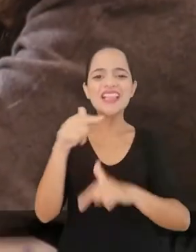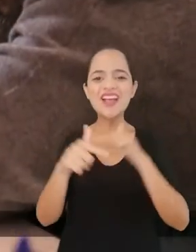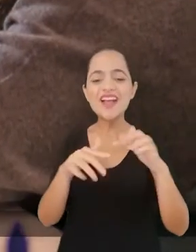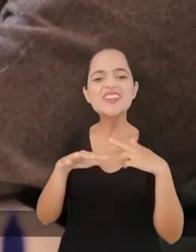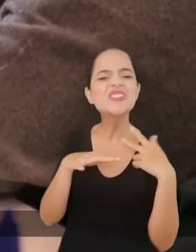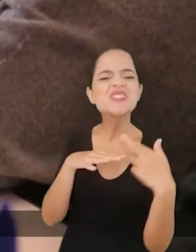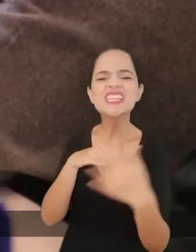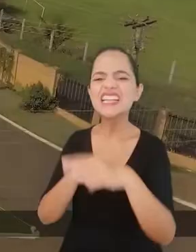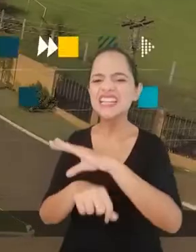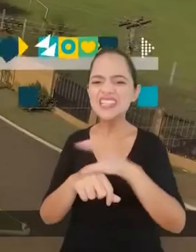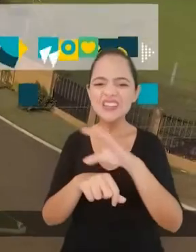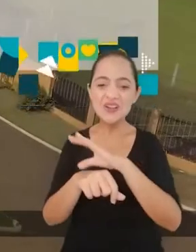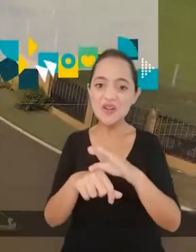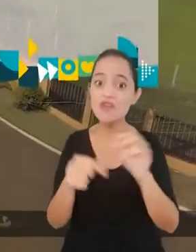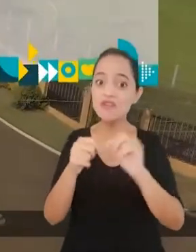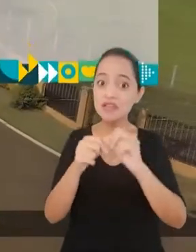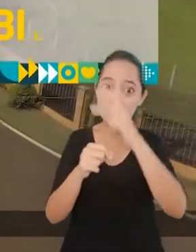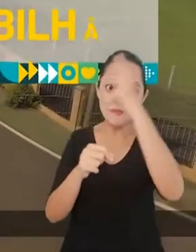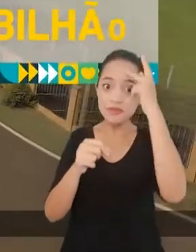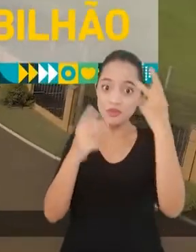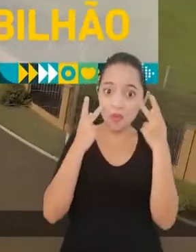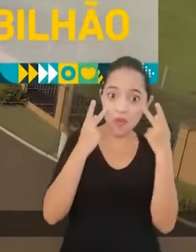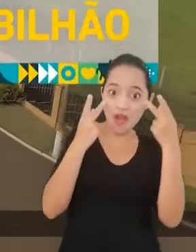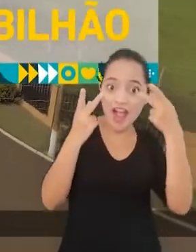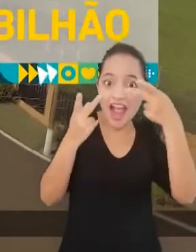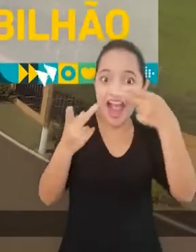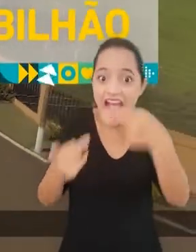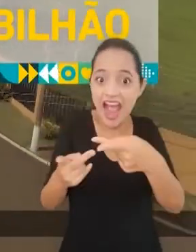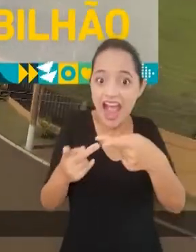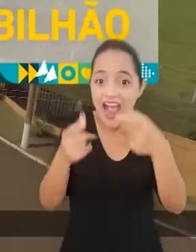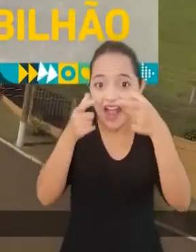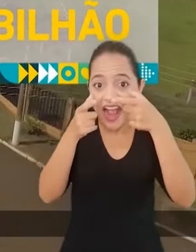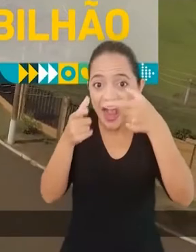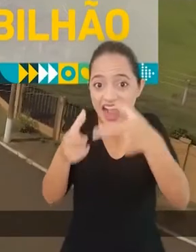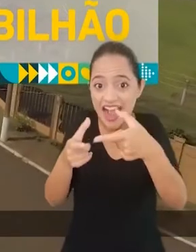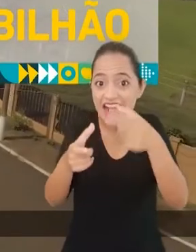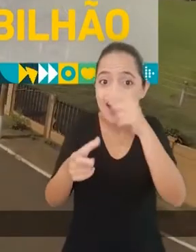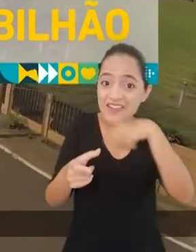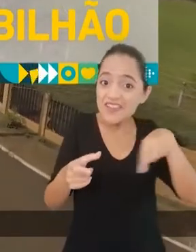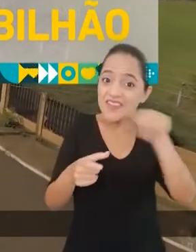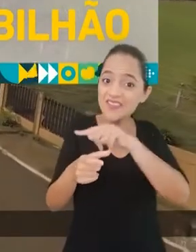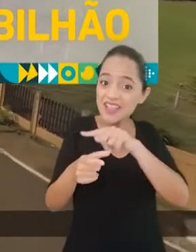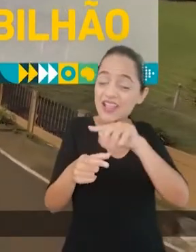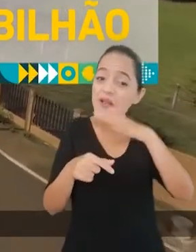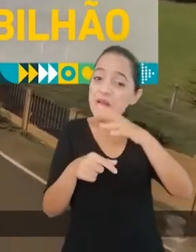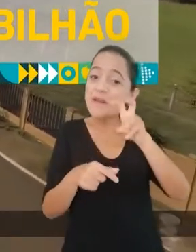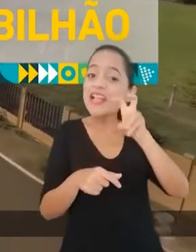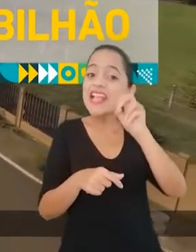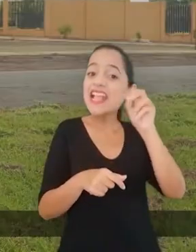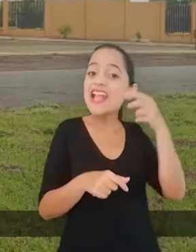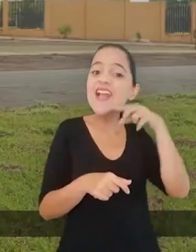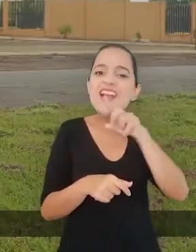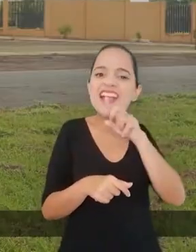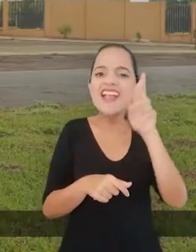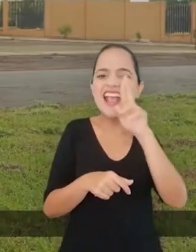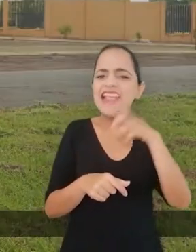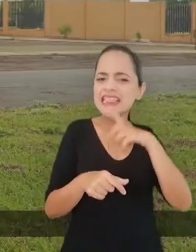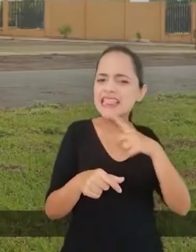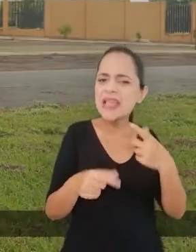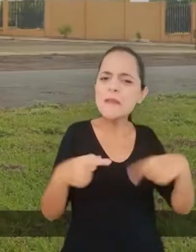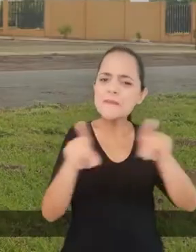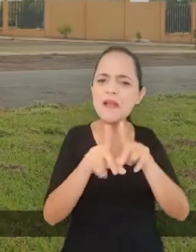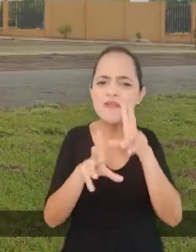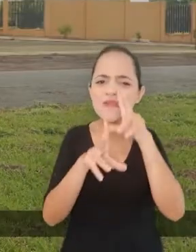atrair o investimento da ordem de meio bilhão de reais para a nossa cidade. E criar o Diagre Municipal. Tenho parcerias